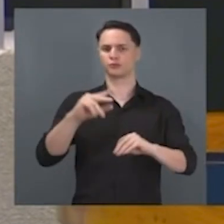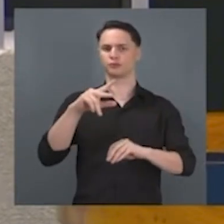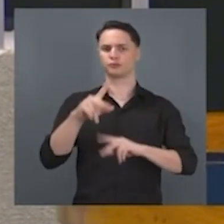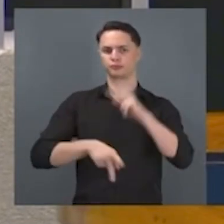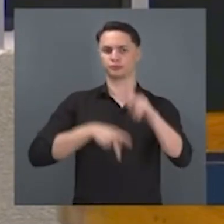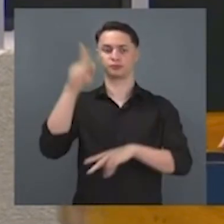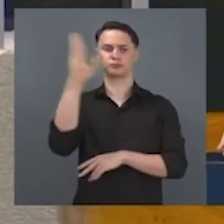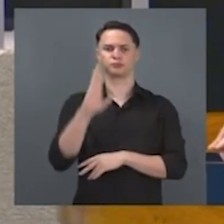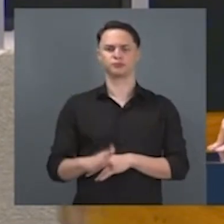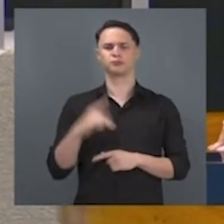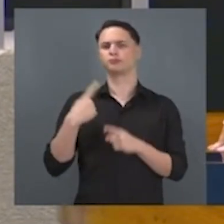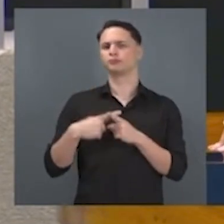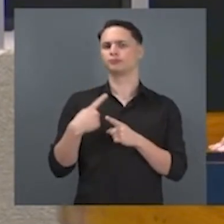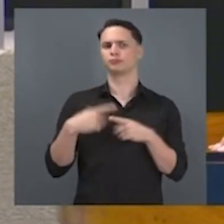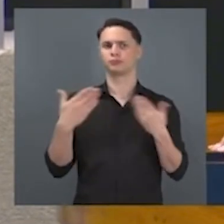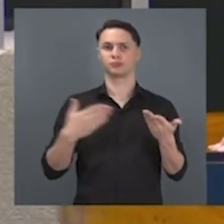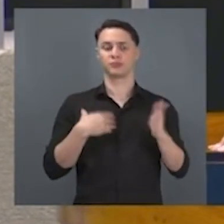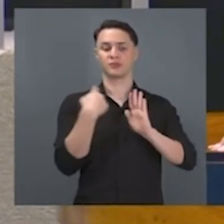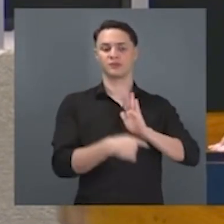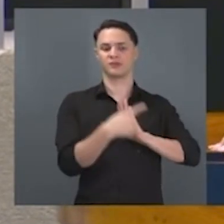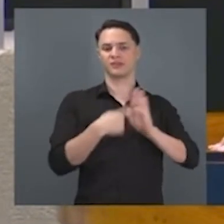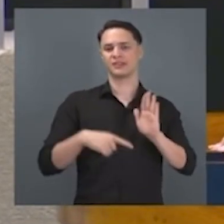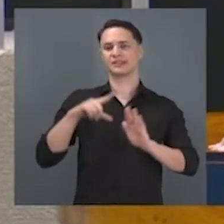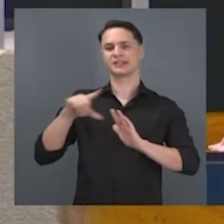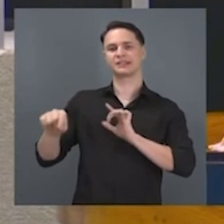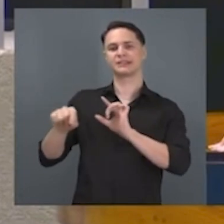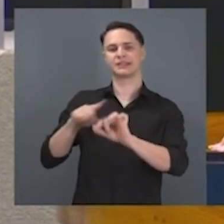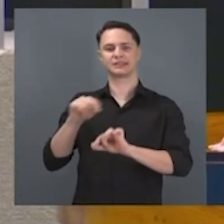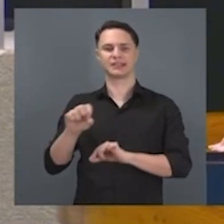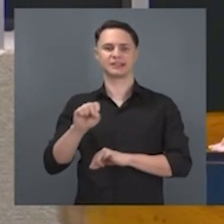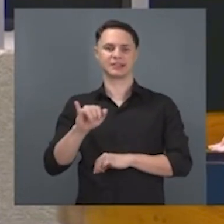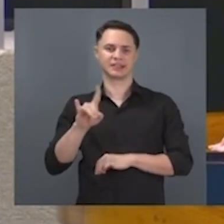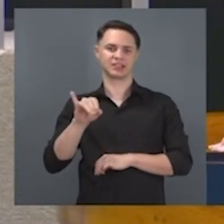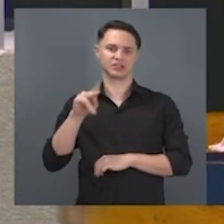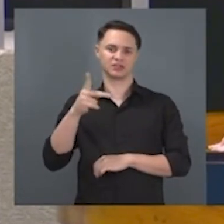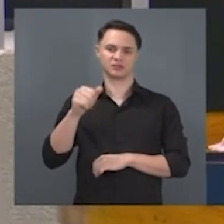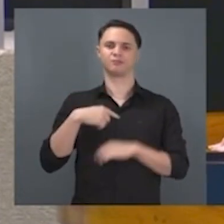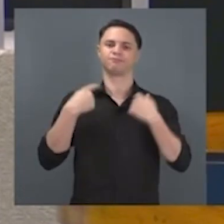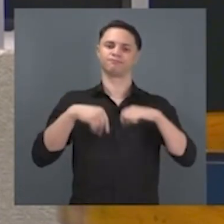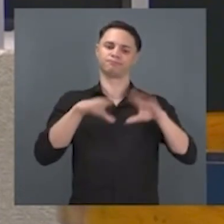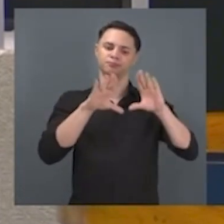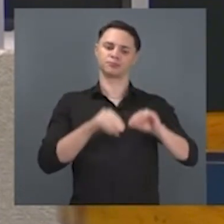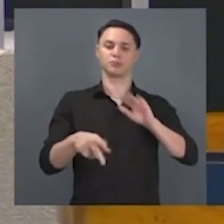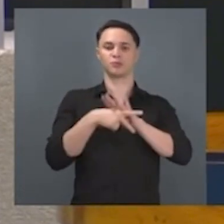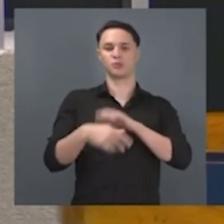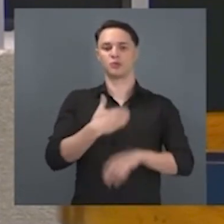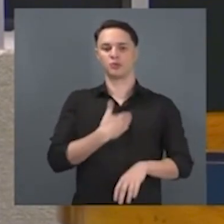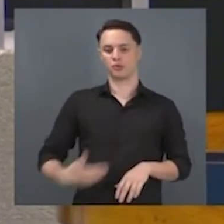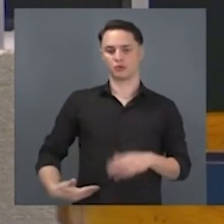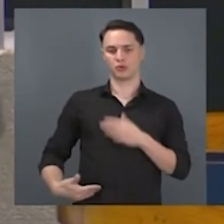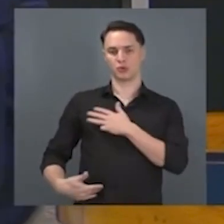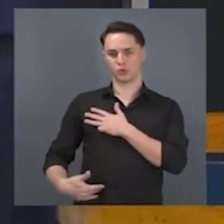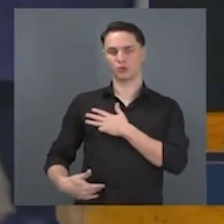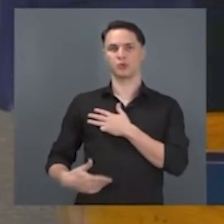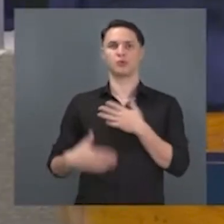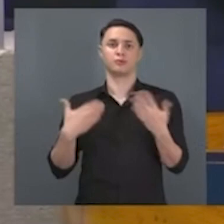A questão do veto das saídinhas que precisamos derrubar, foi um veto do governo Lula. Para